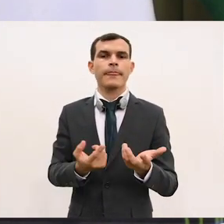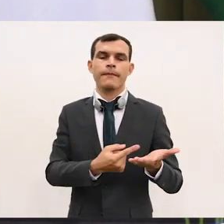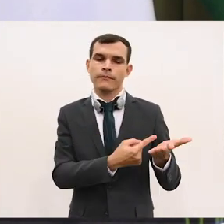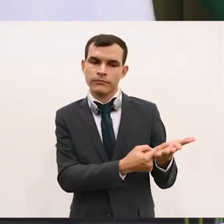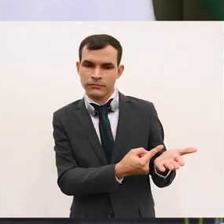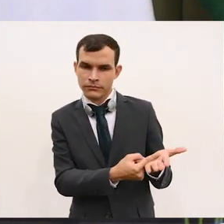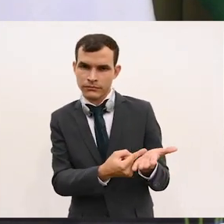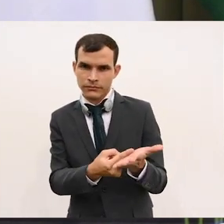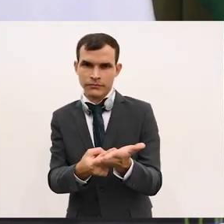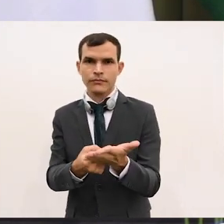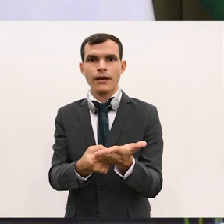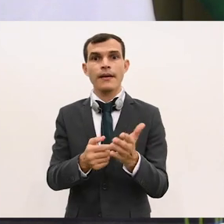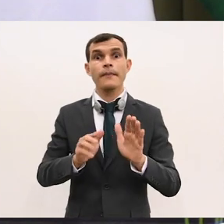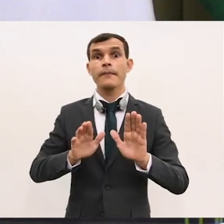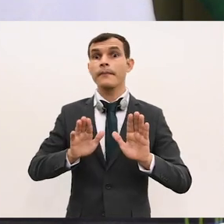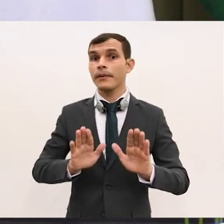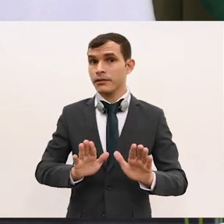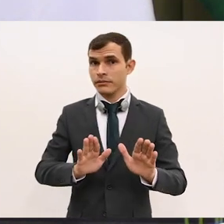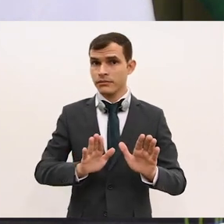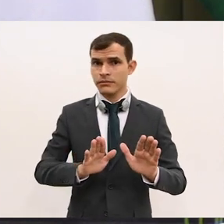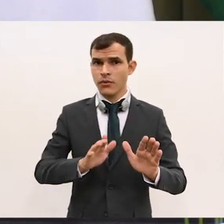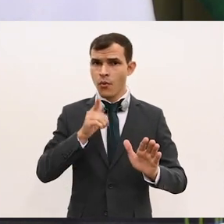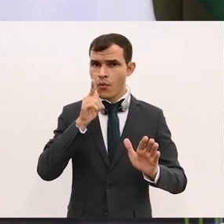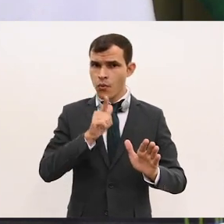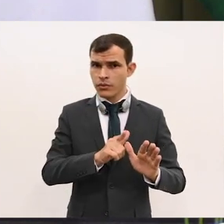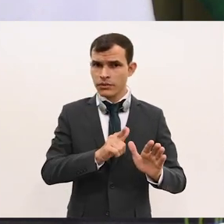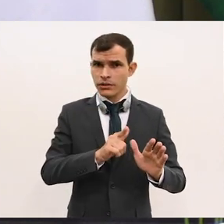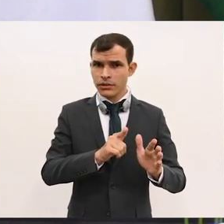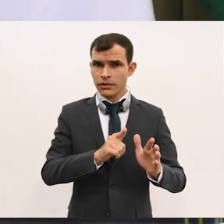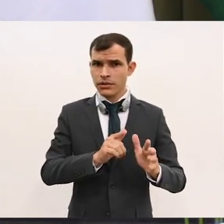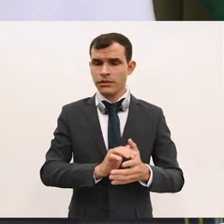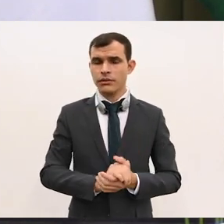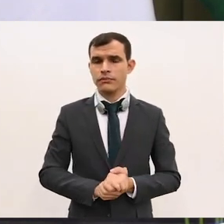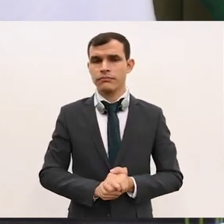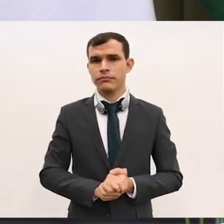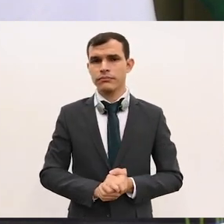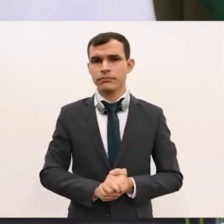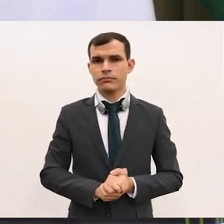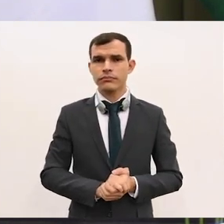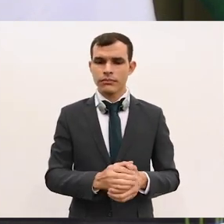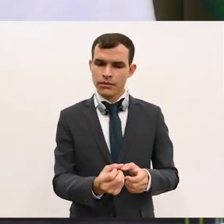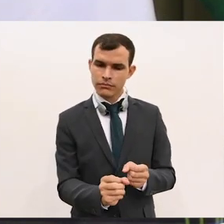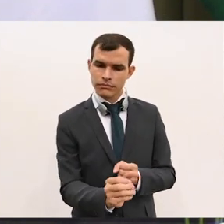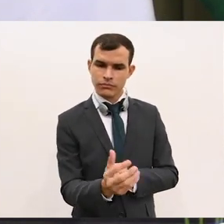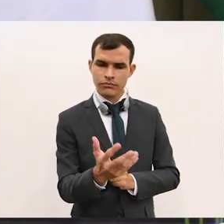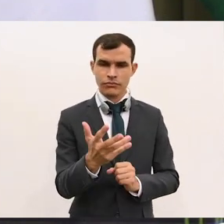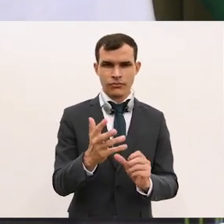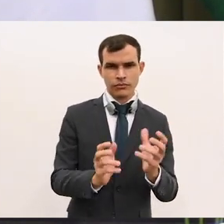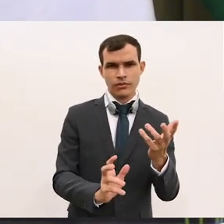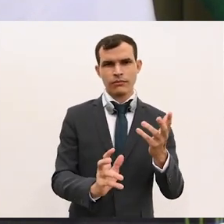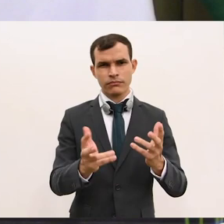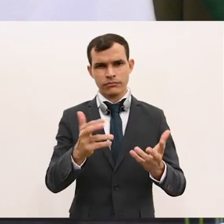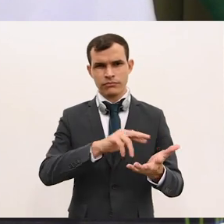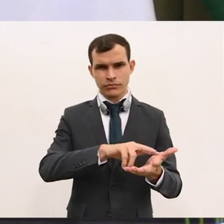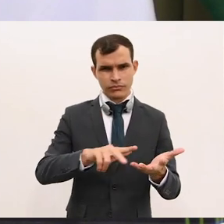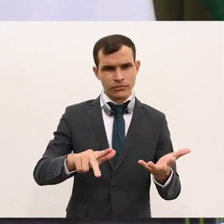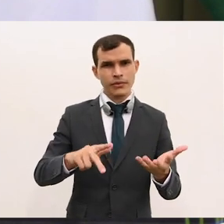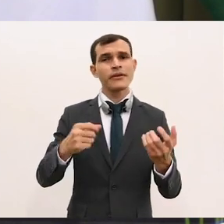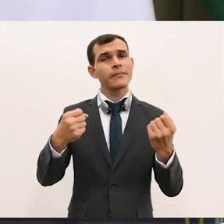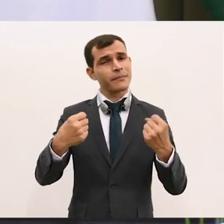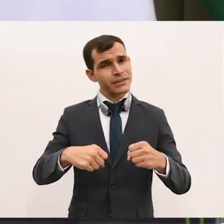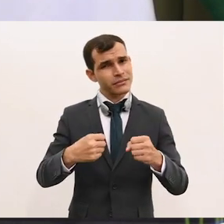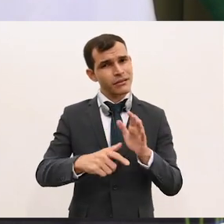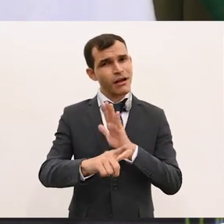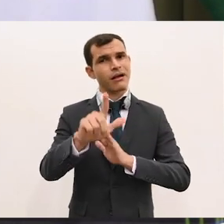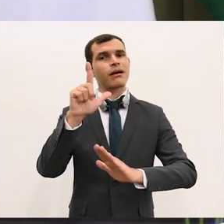manter esta produção e ampliar, nós precisamos ter acesso aos insumos. Eu já tenho tido conversas com